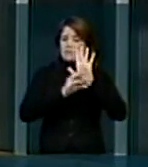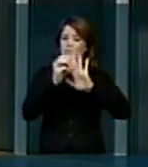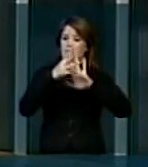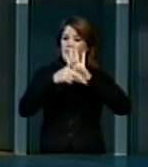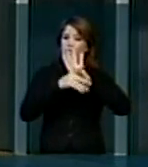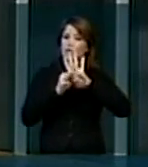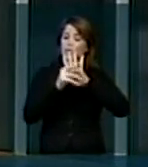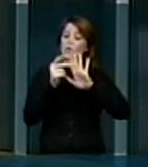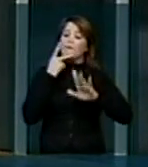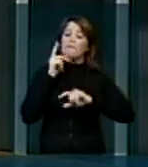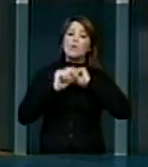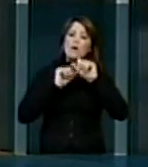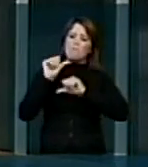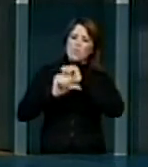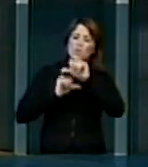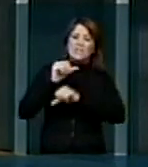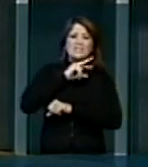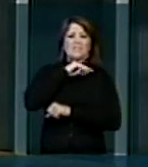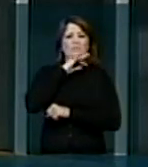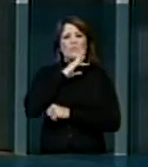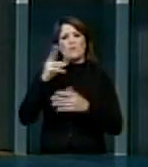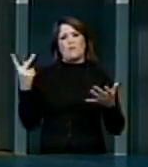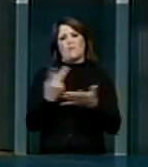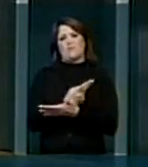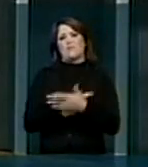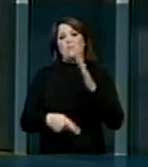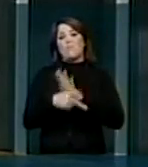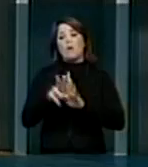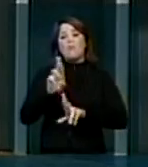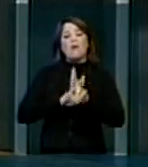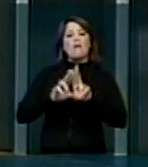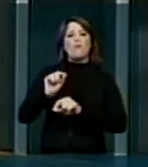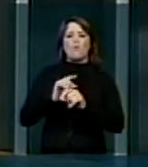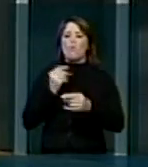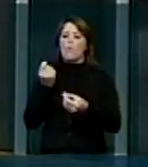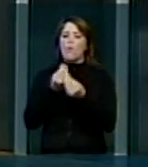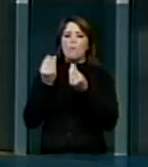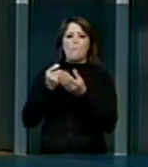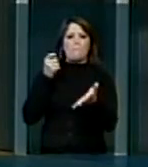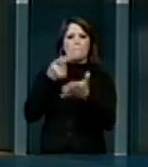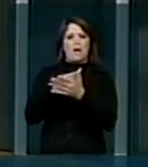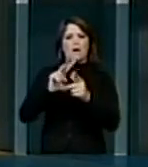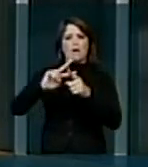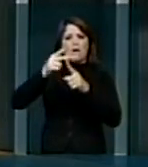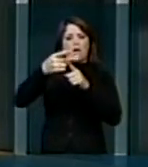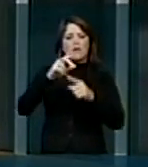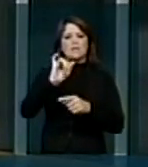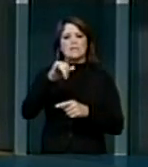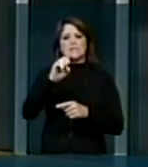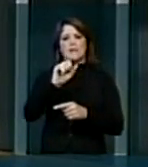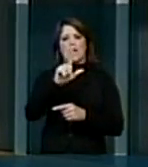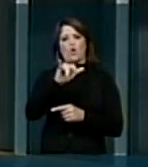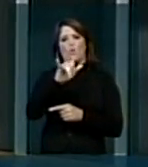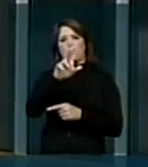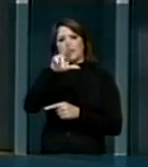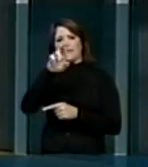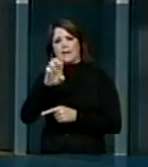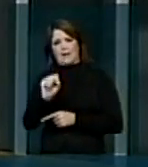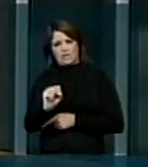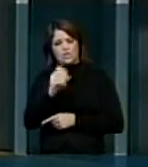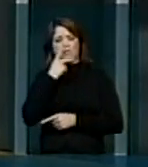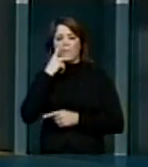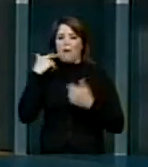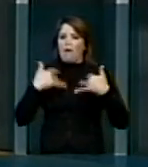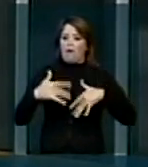provisória estabelece mudanças negativas em relação à forma de pagamento dos adicionais de insalubridade e periculosidade.